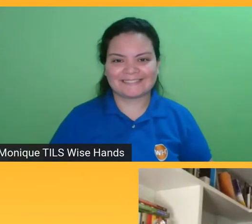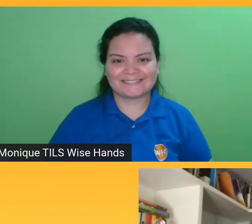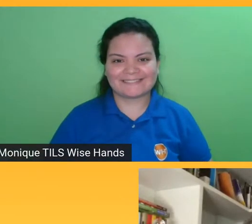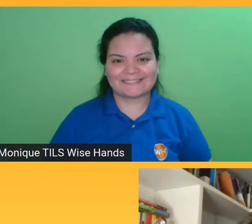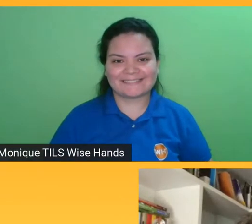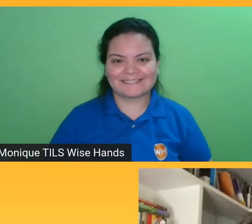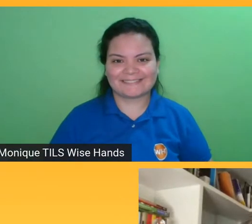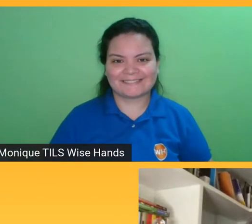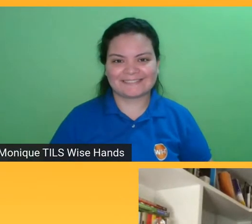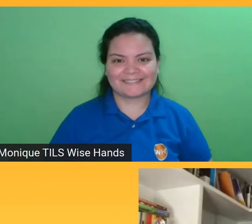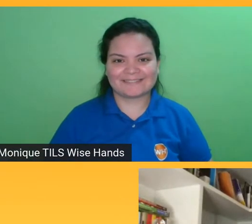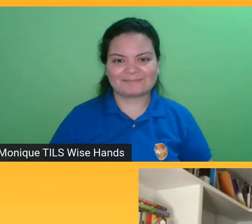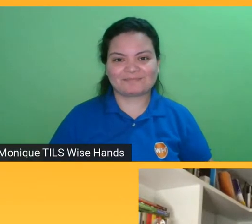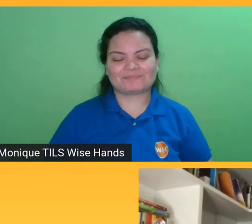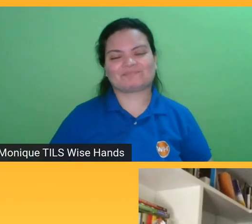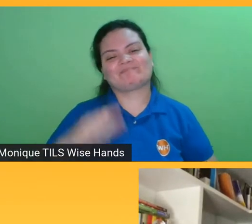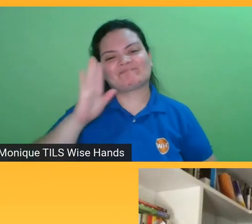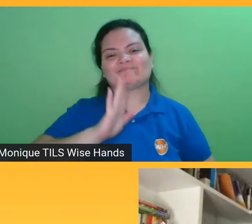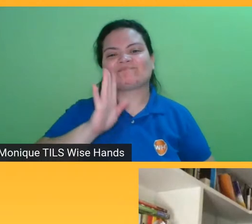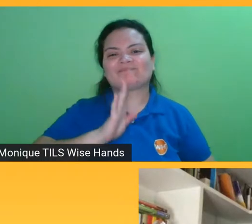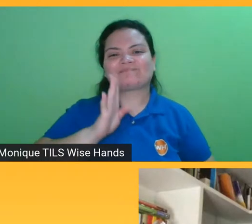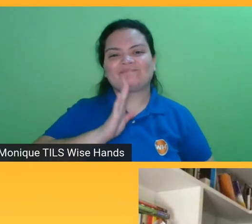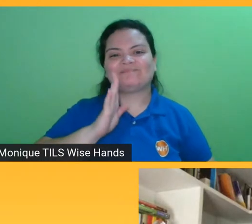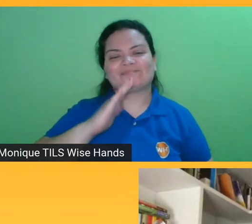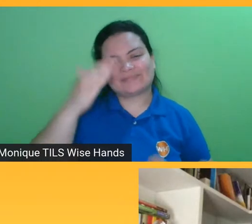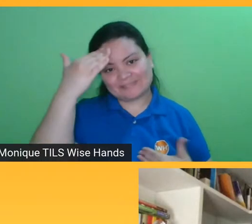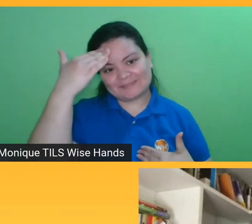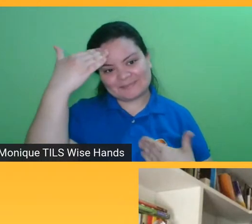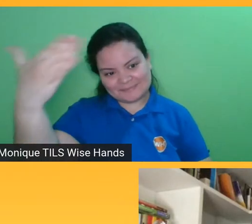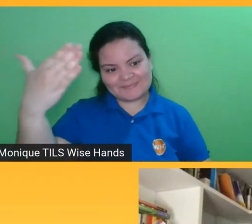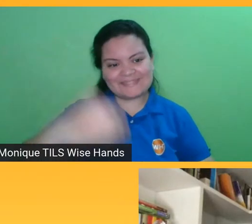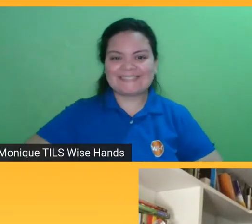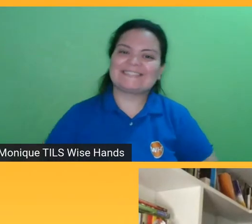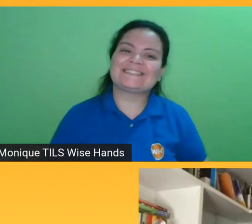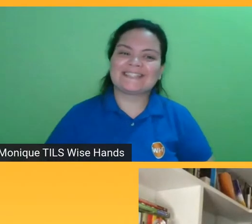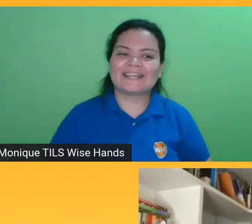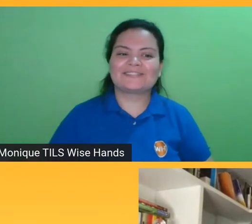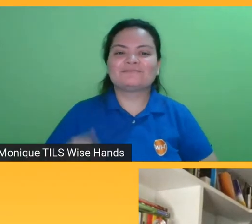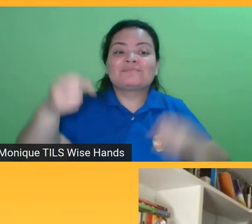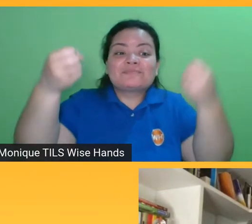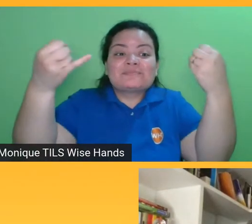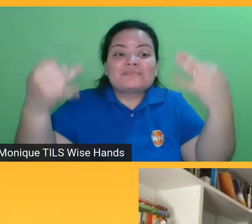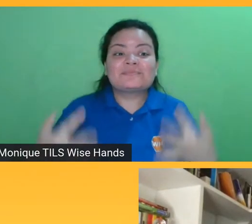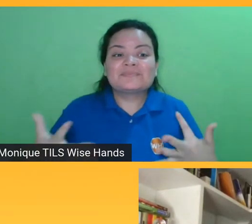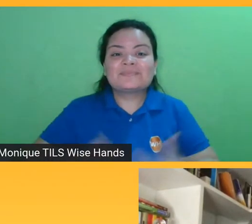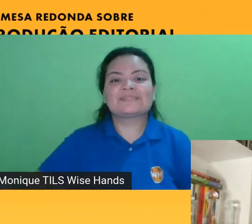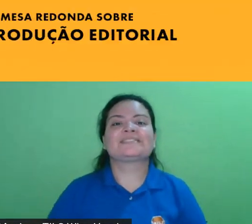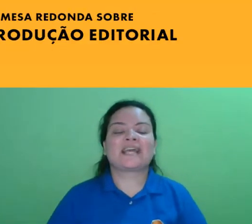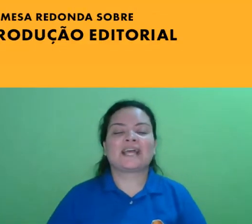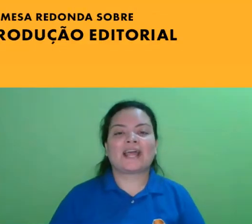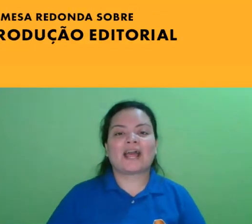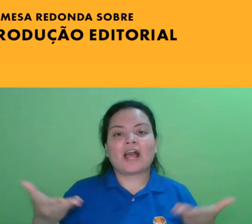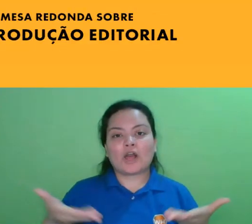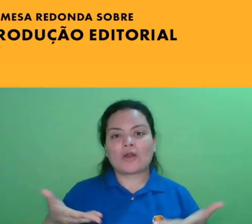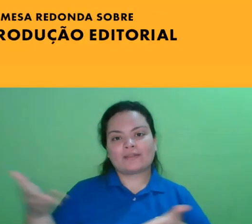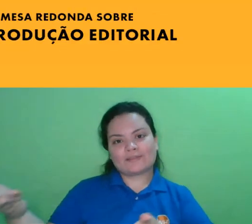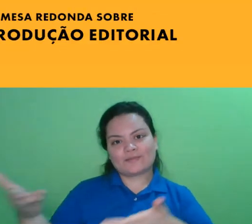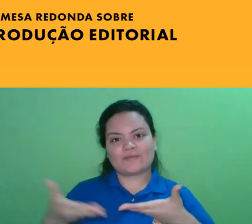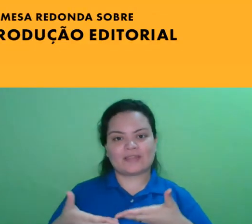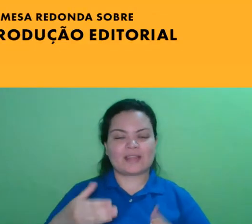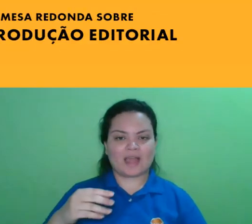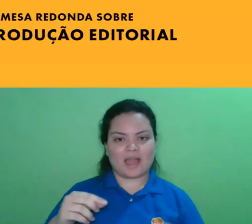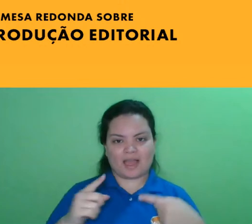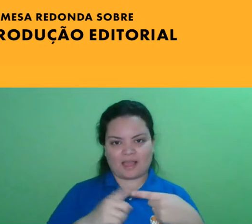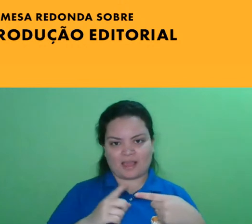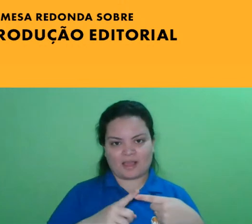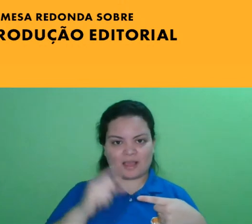Legal, Mariana. Obrigado por essa contextualização inicial. E eu vou convidar agora o Júnior e o Rafael, vou